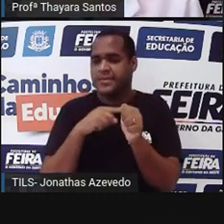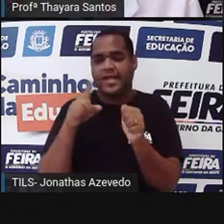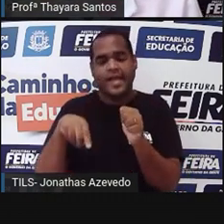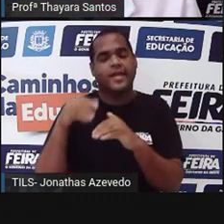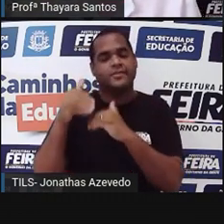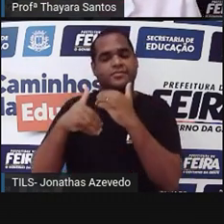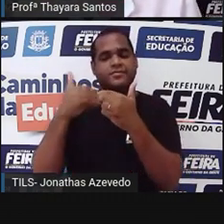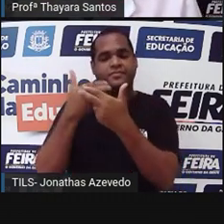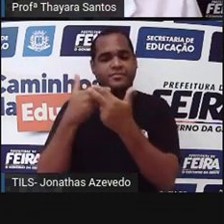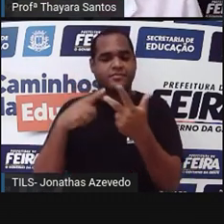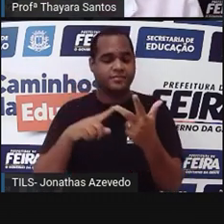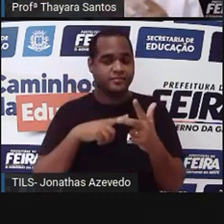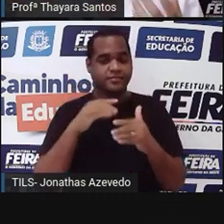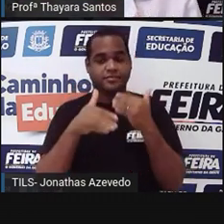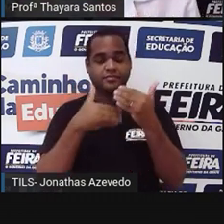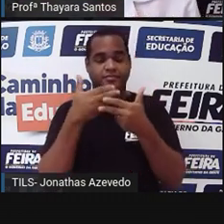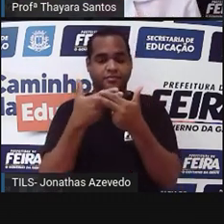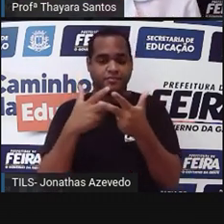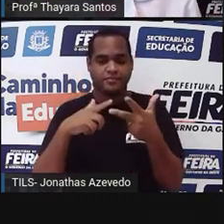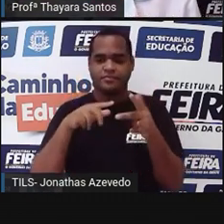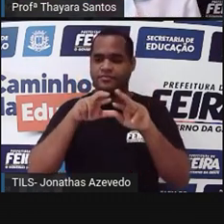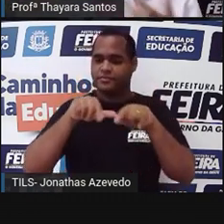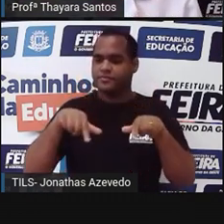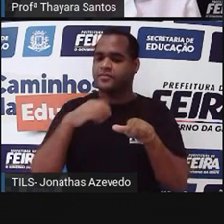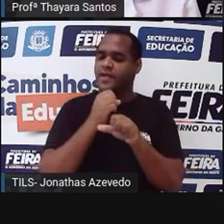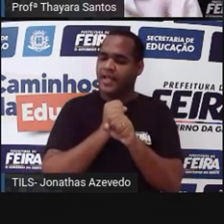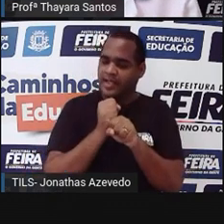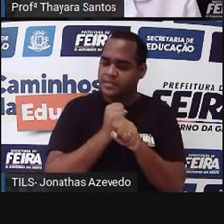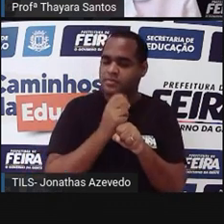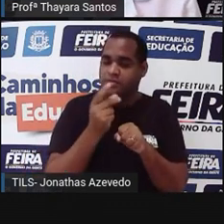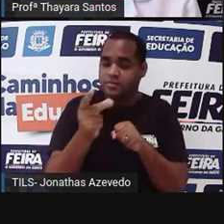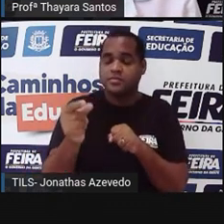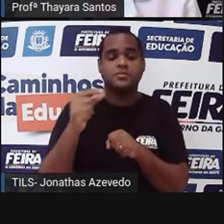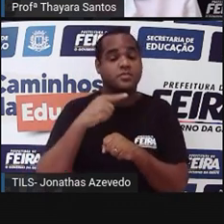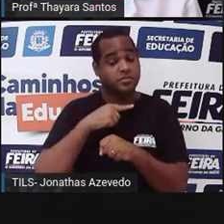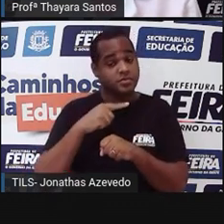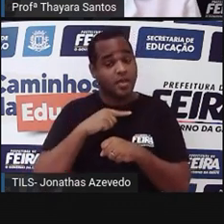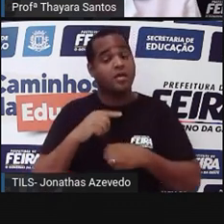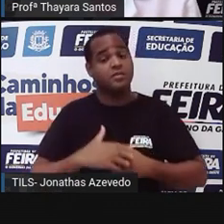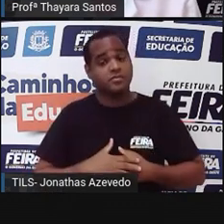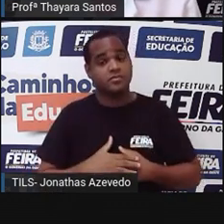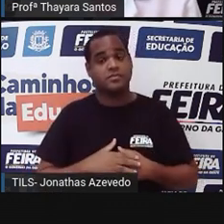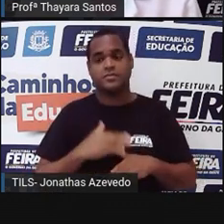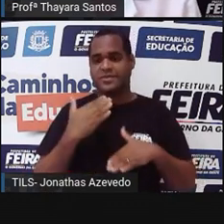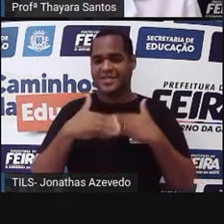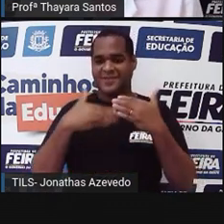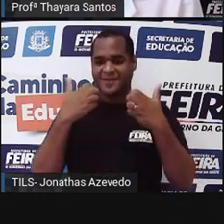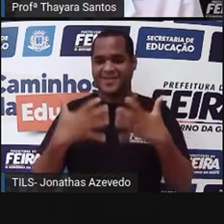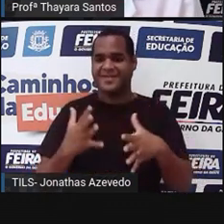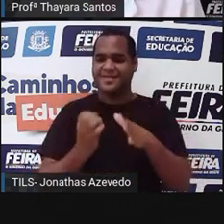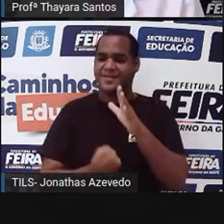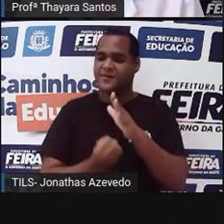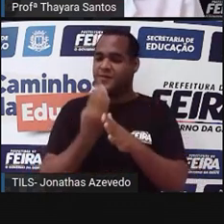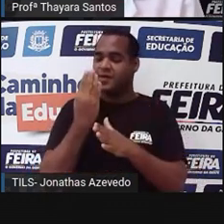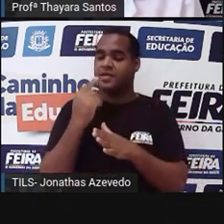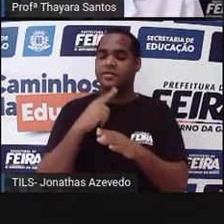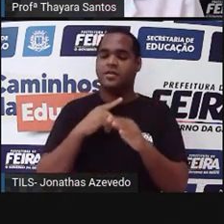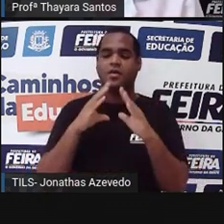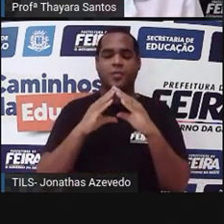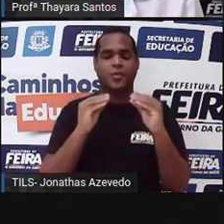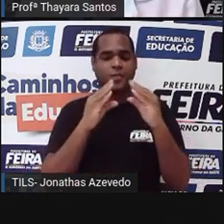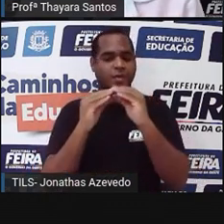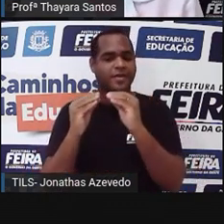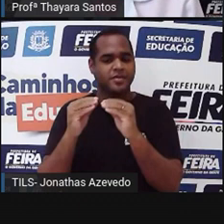processo de evolução, que levou milhares de anos, centenas e milhares de anos, acabaram surgindo, então, as primeiras plantas